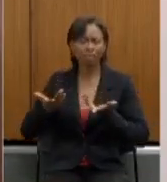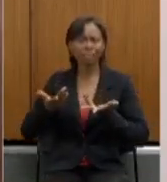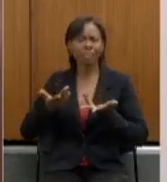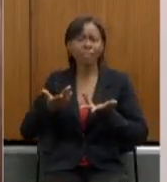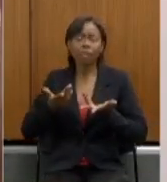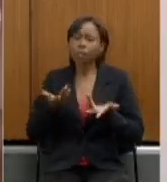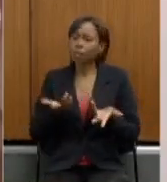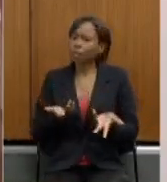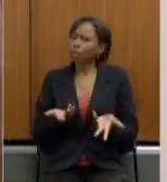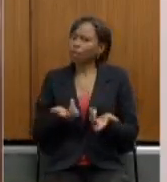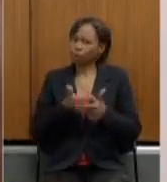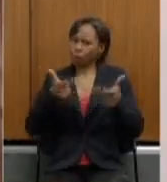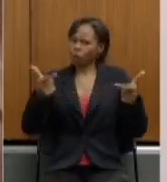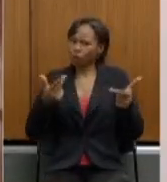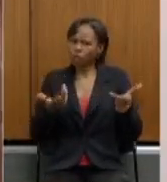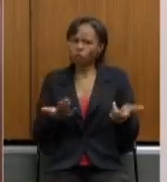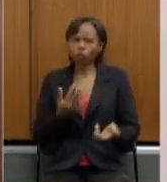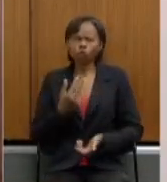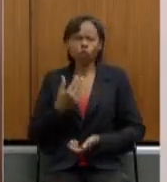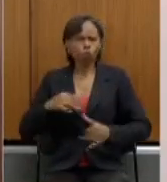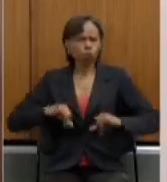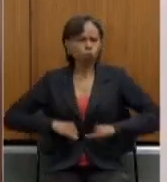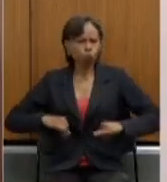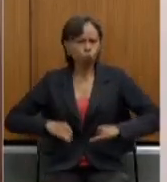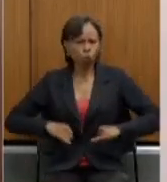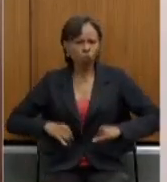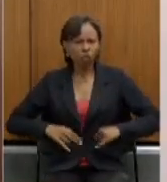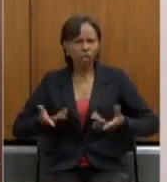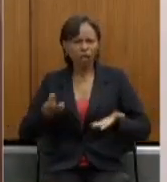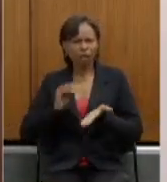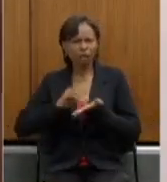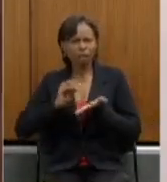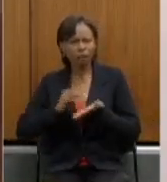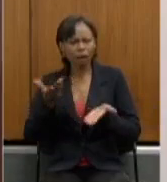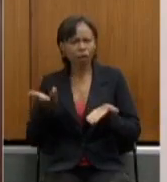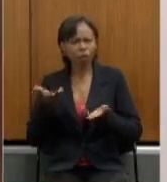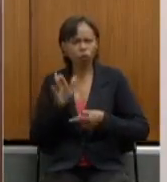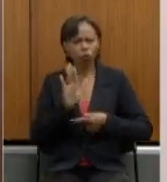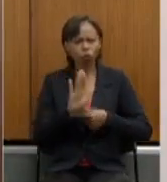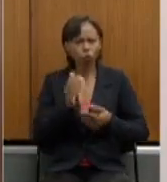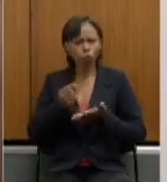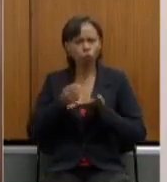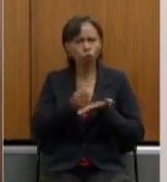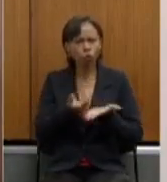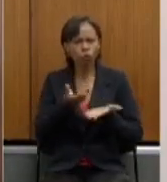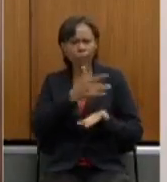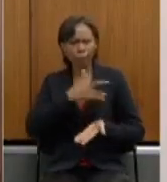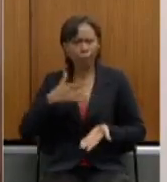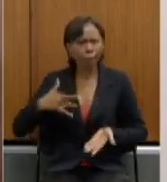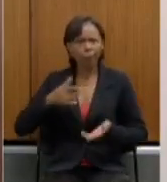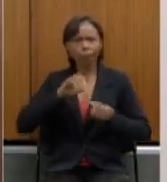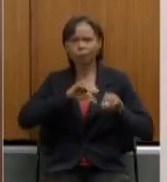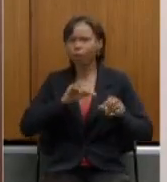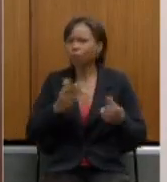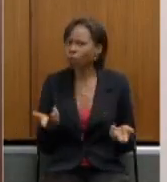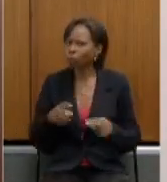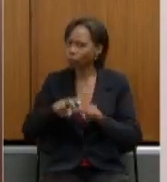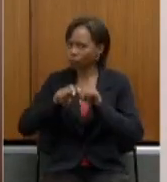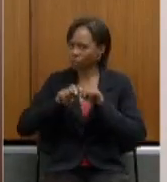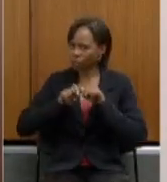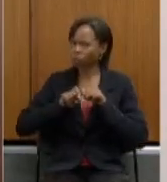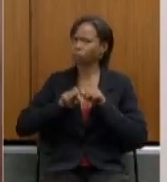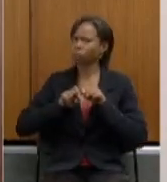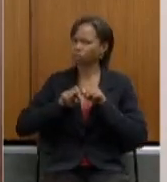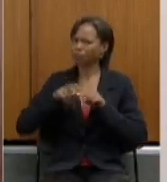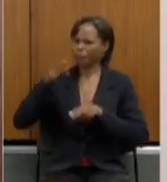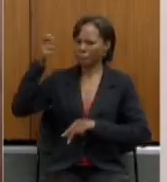em saúde em educação em função de pagamento de rombo previdenciário cuja entrada